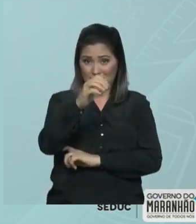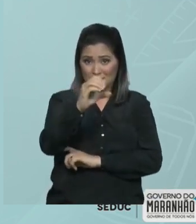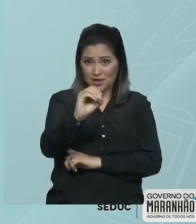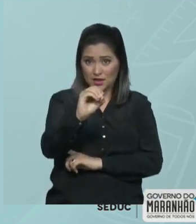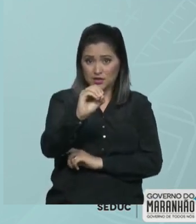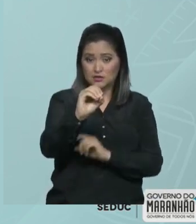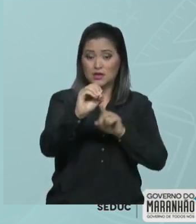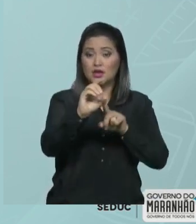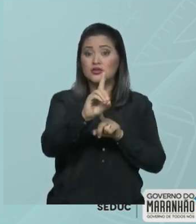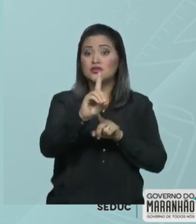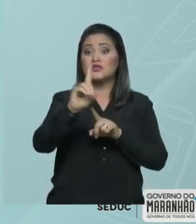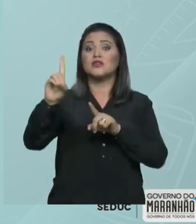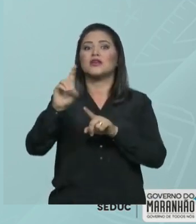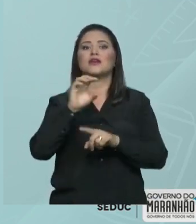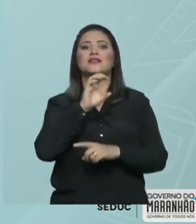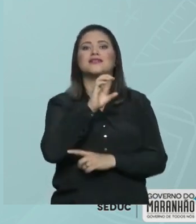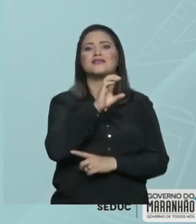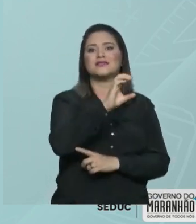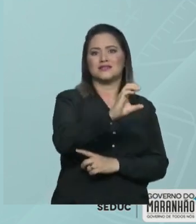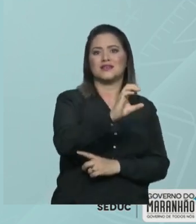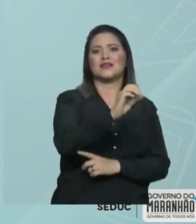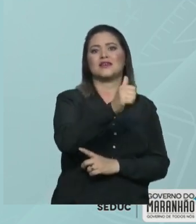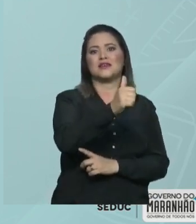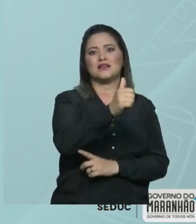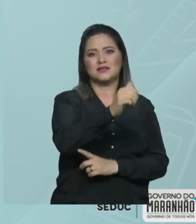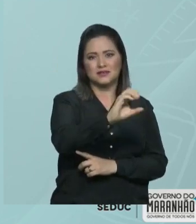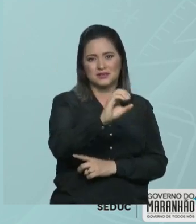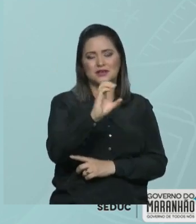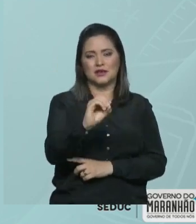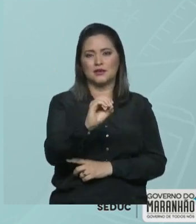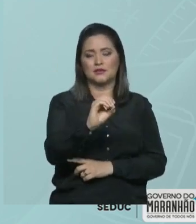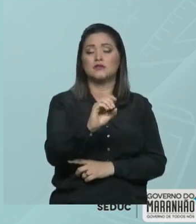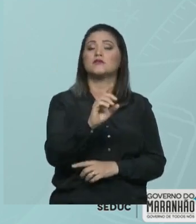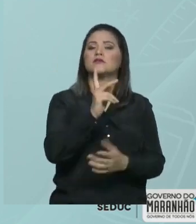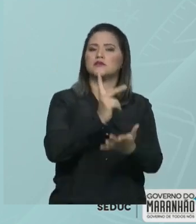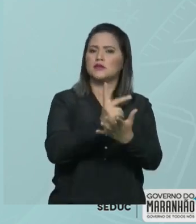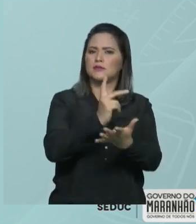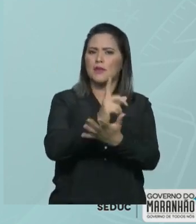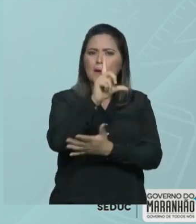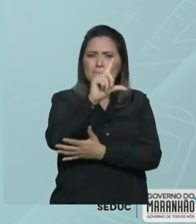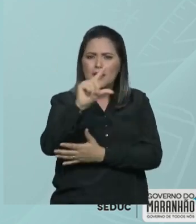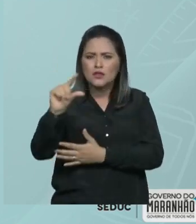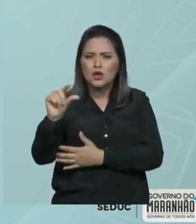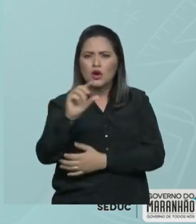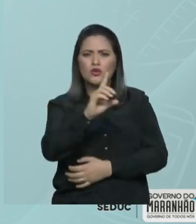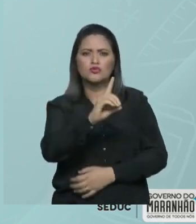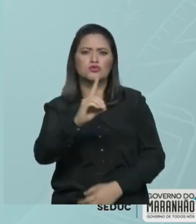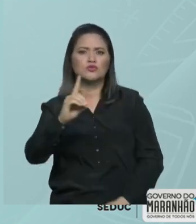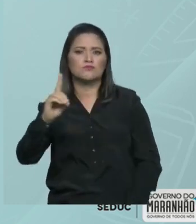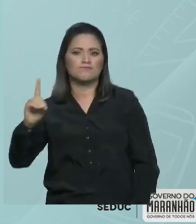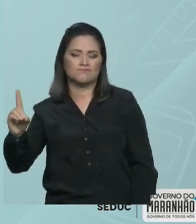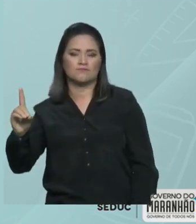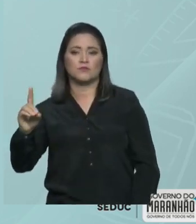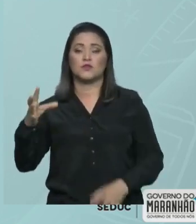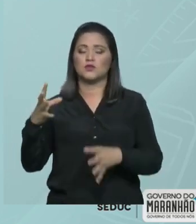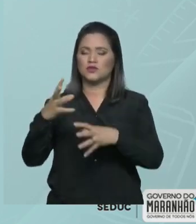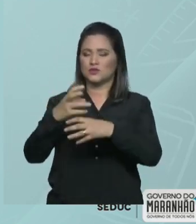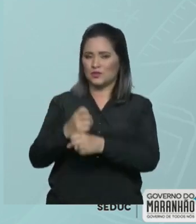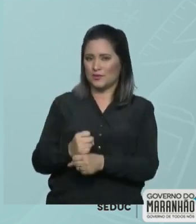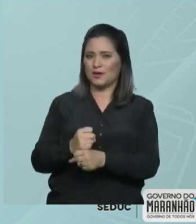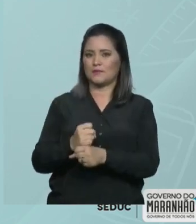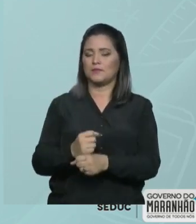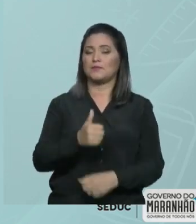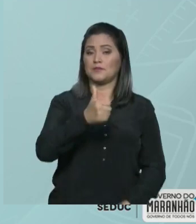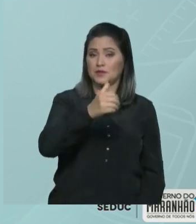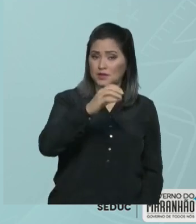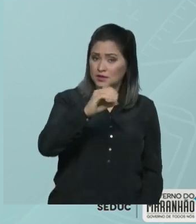do C, que vale 100. Os menores estão à direita. Então, você soma. Vai ficar 100 mais